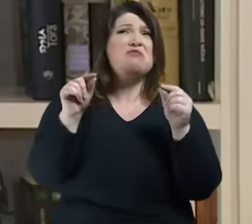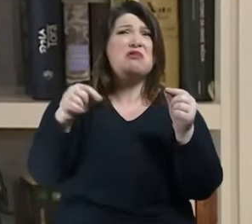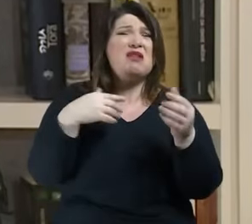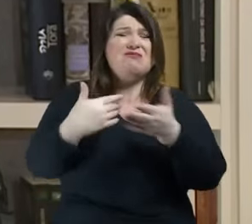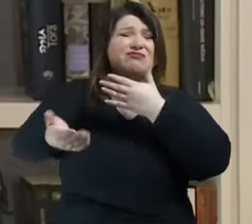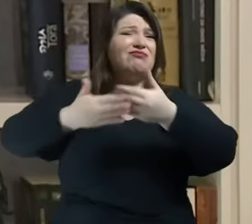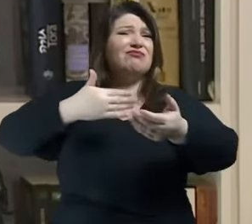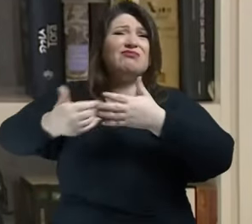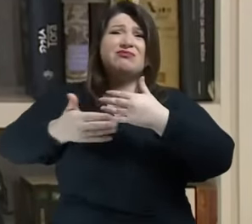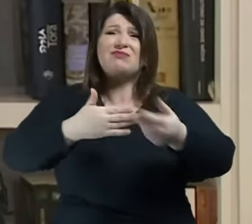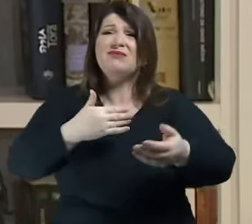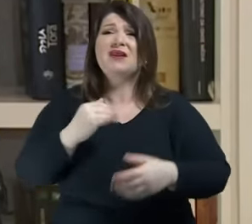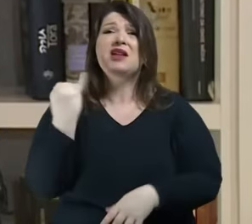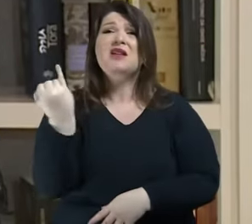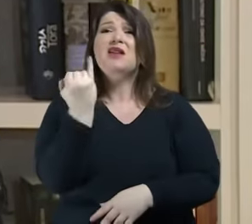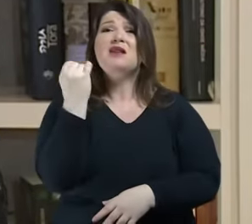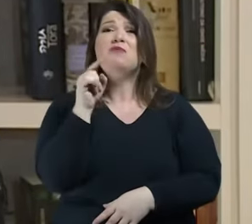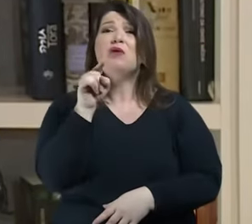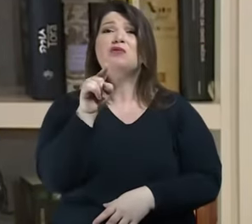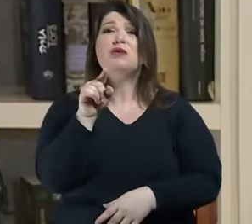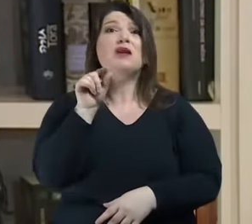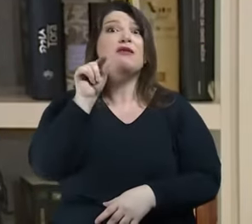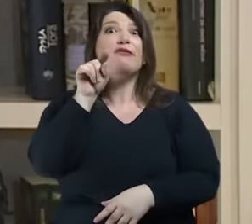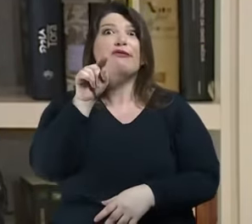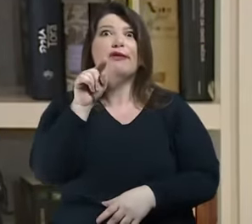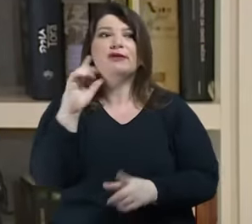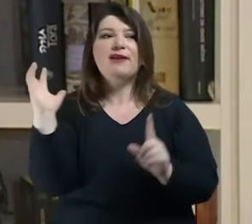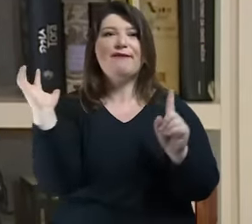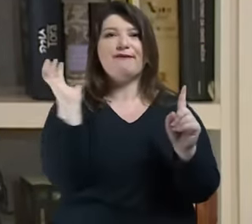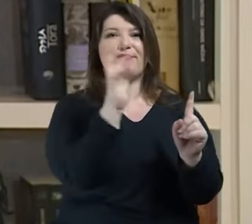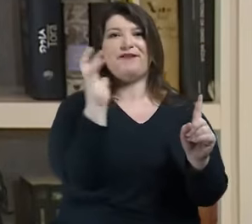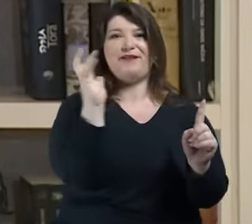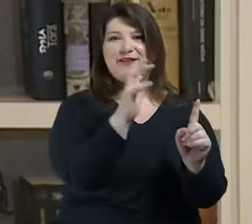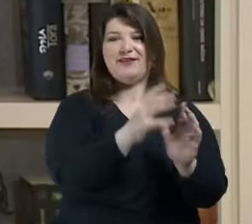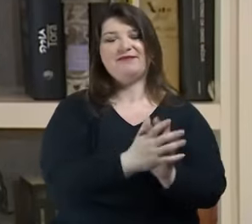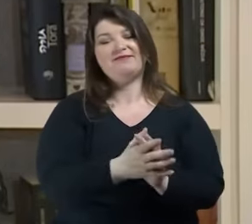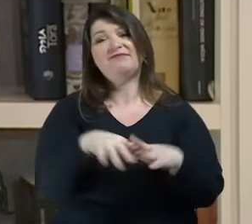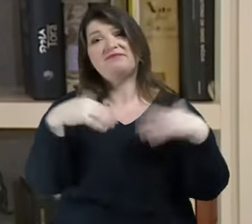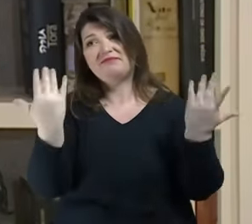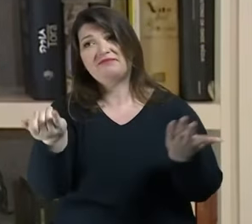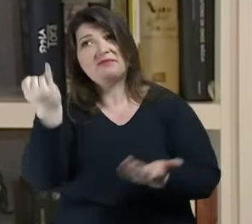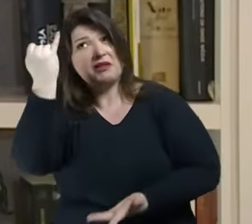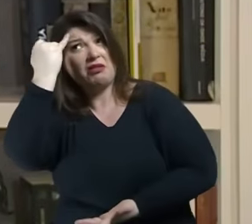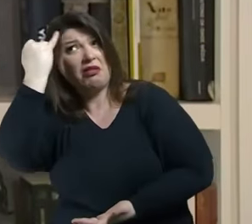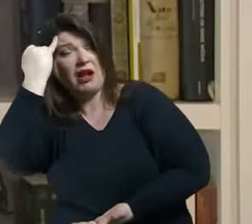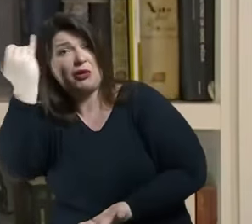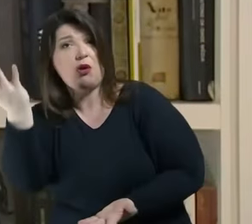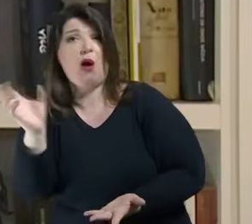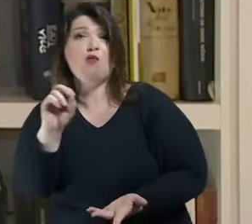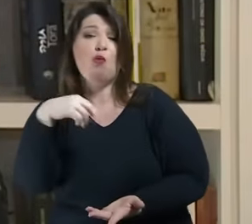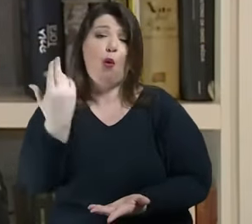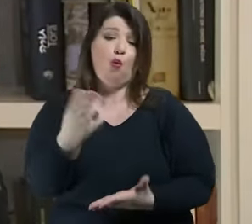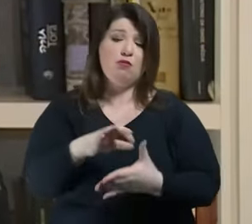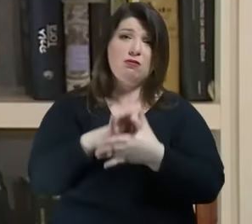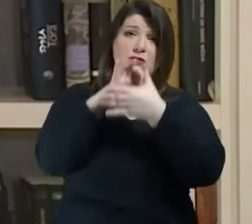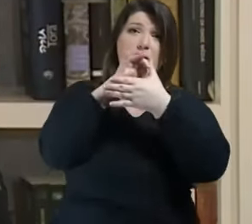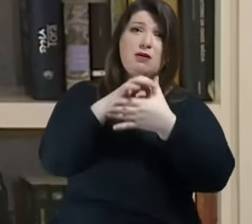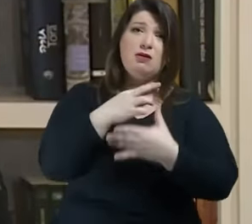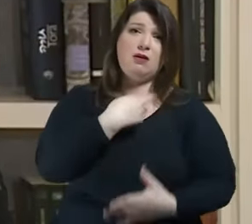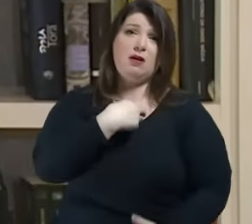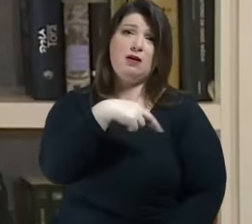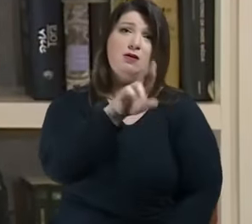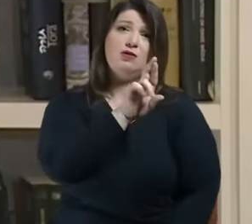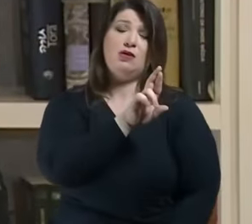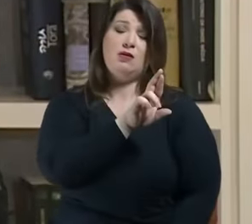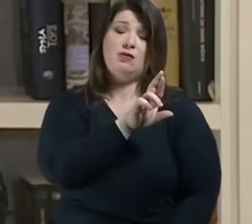quem você atinge e isso vai valer para intelectuais para líderes religiosos e vai valer para